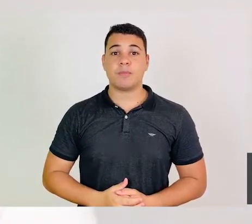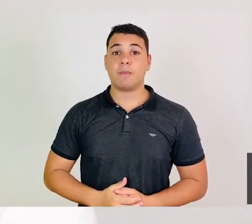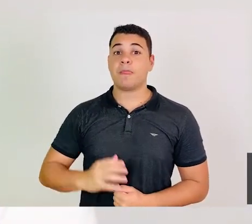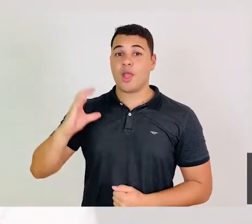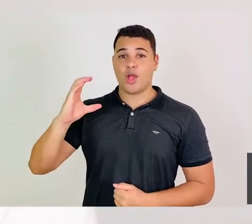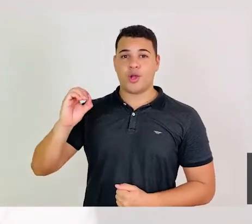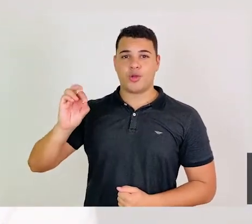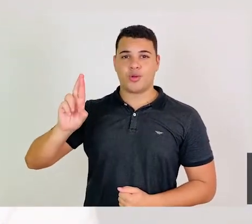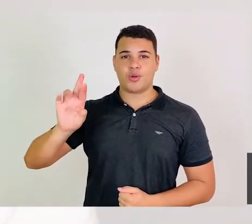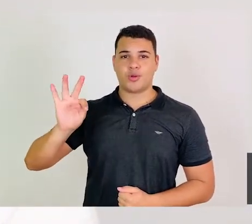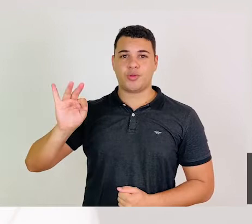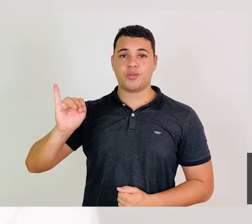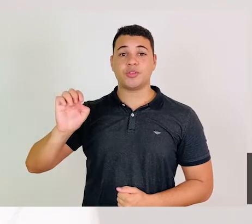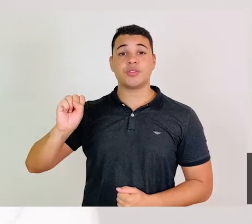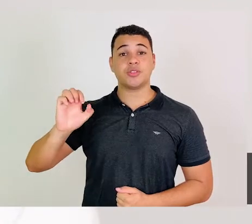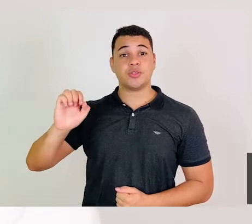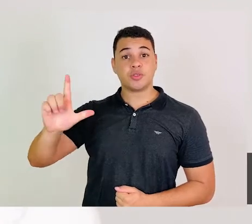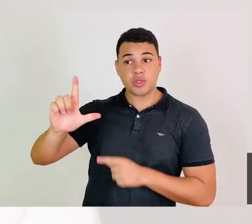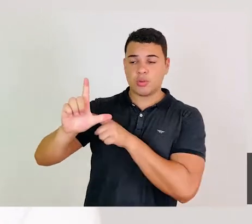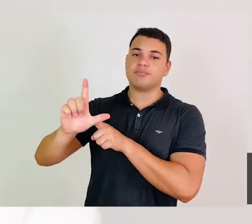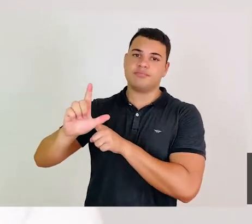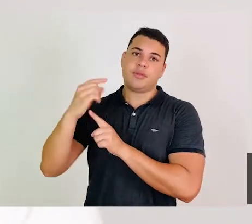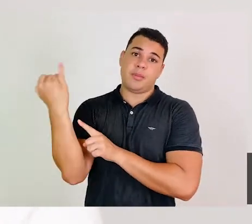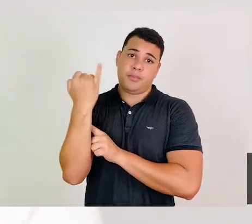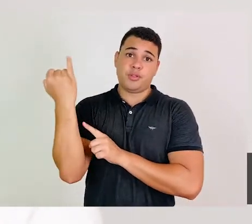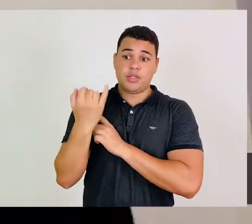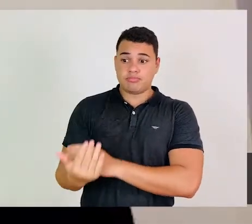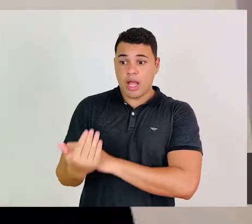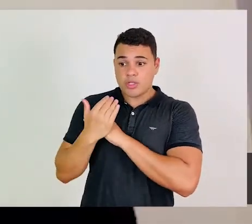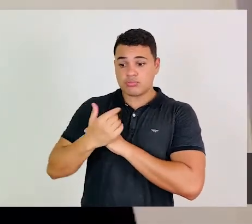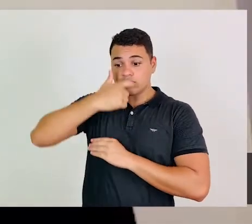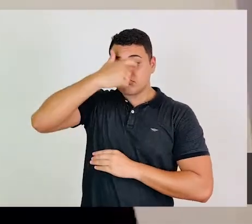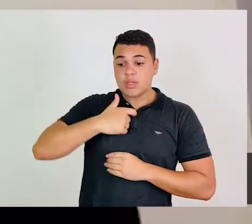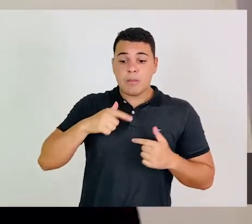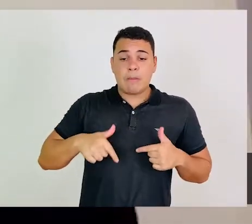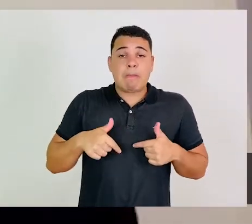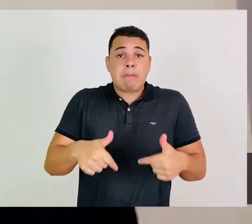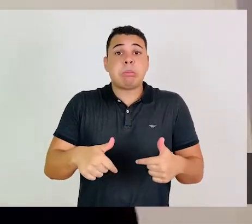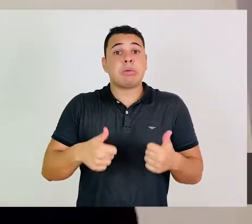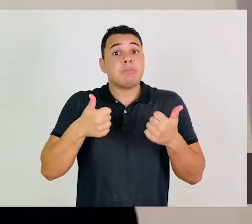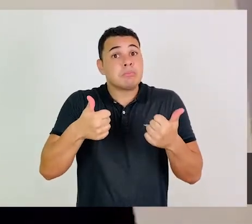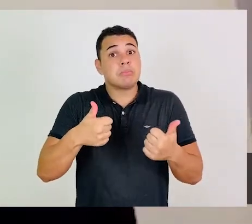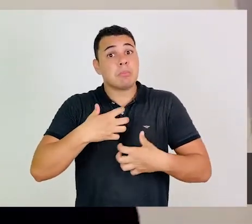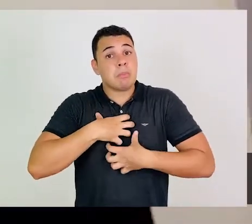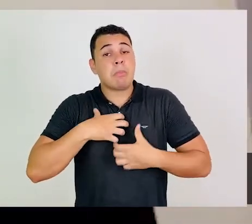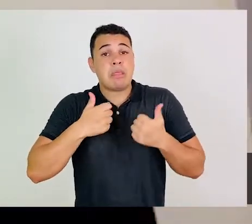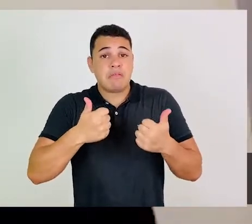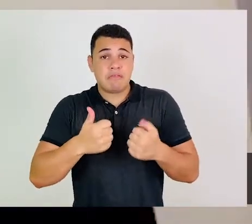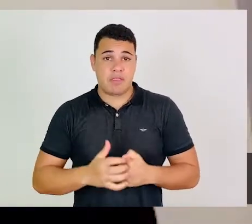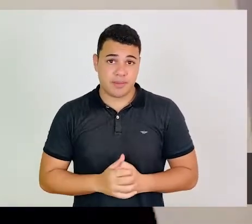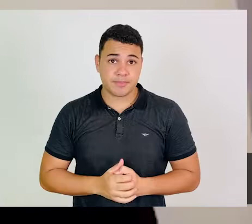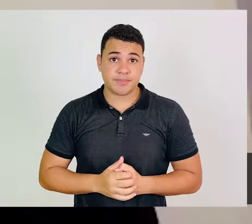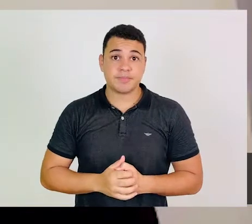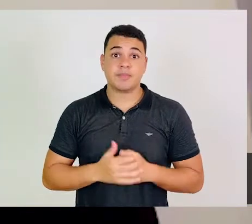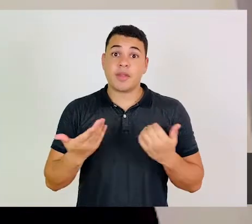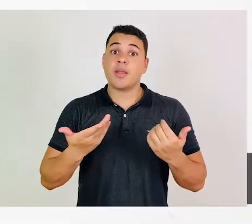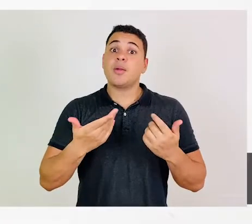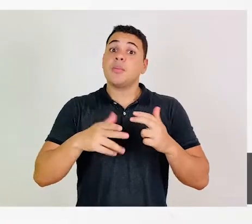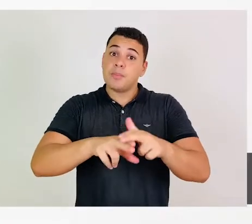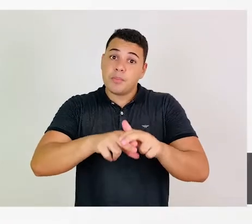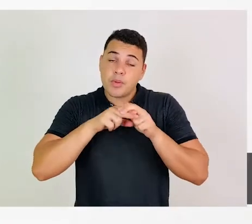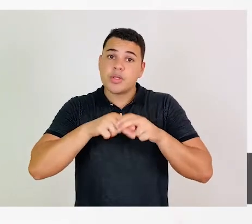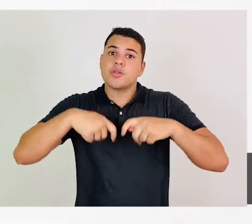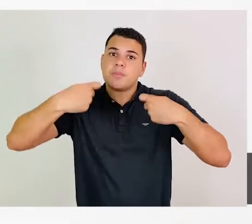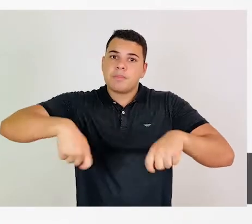seriam as alterações mais frequentes da COVID-19 no sistema endócrino.